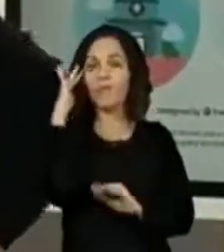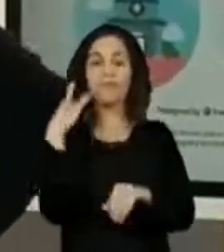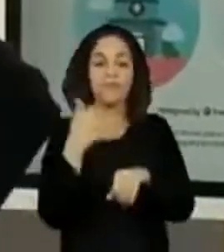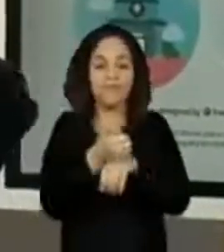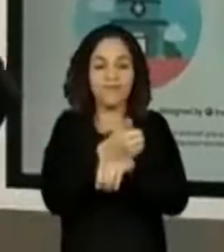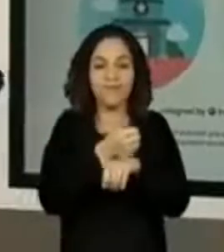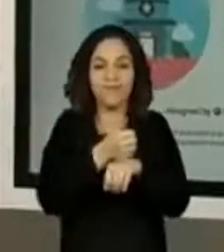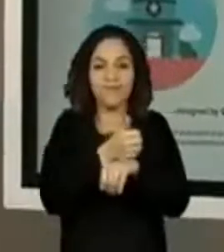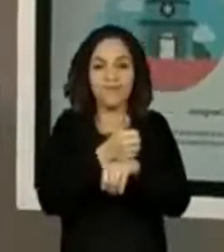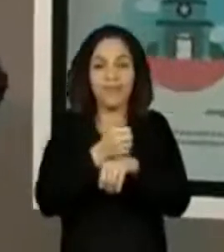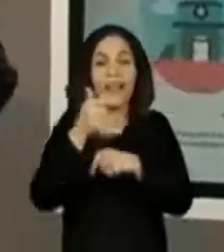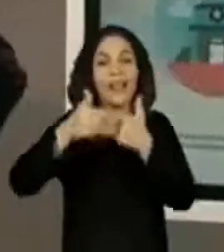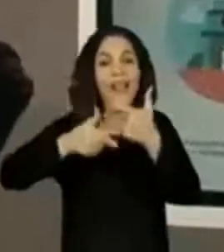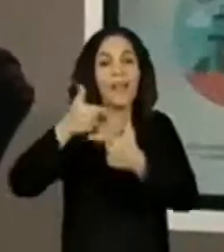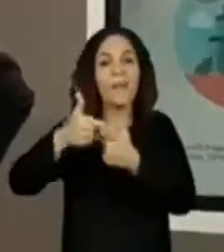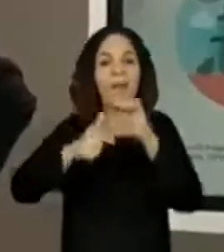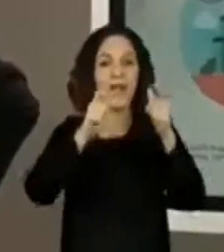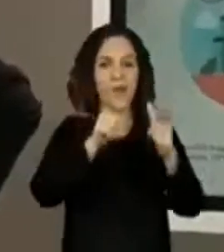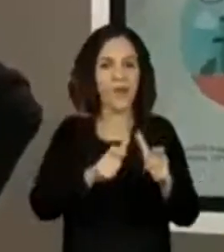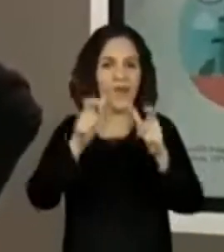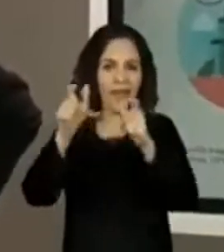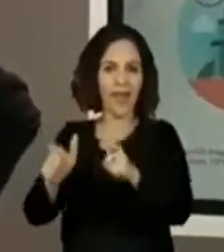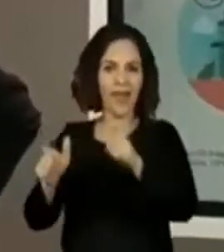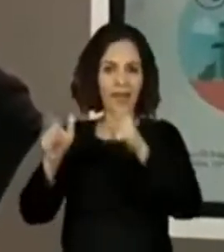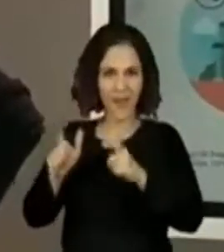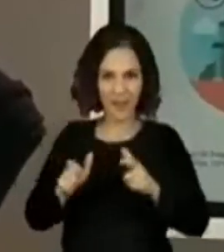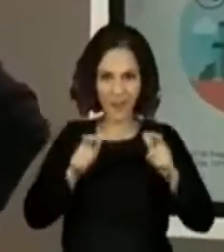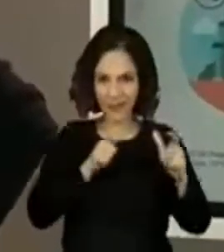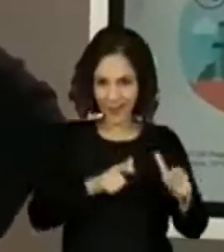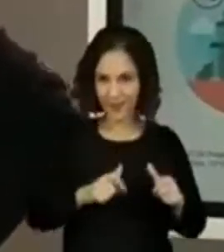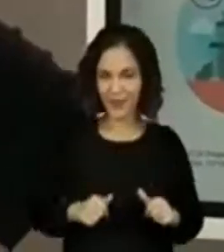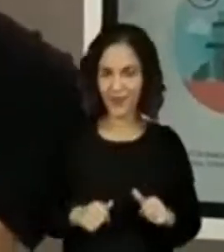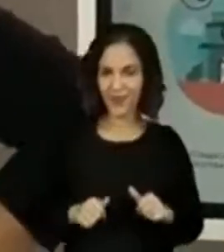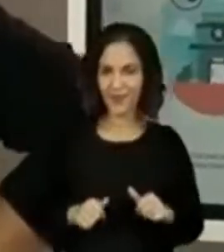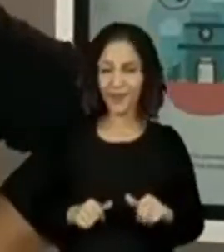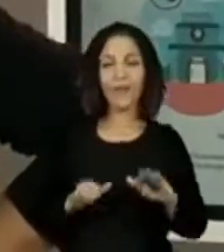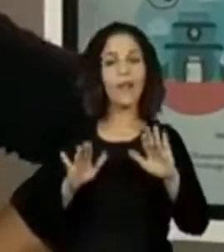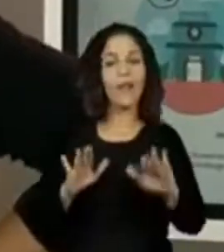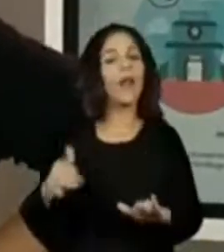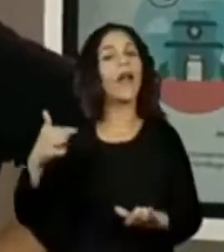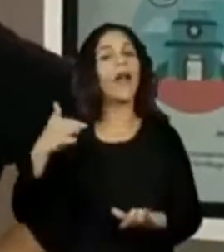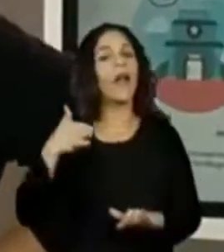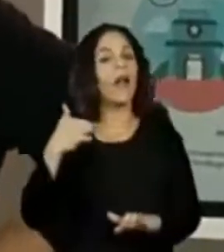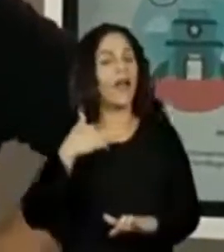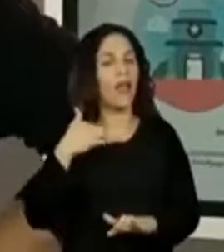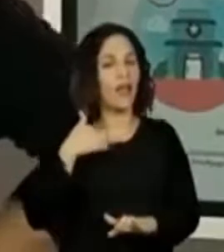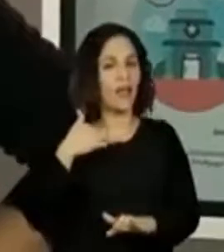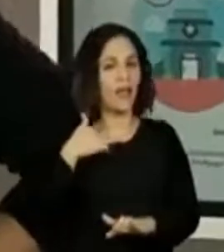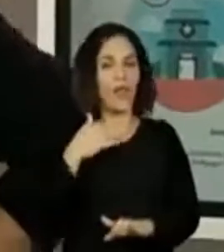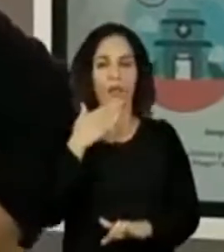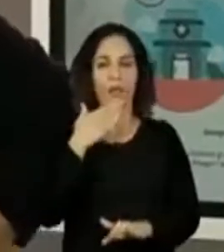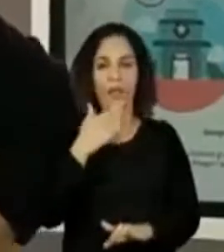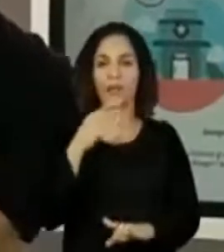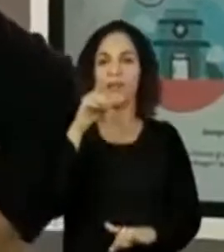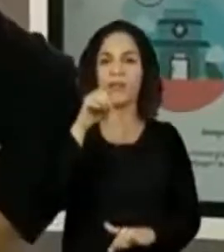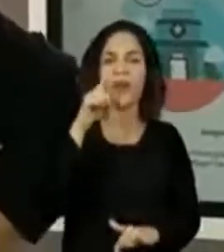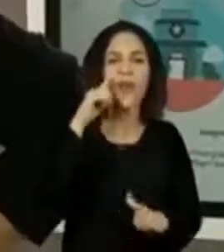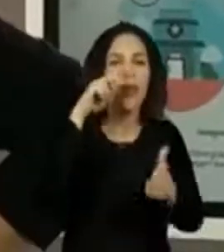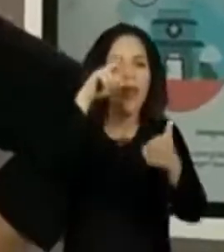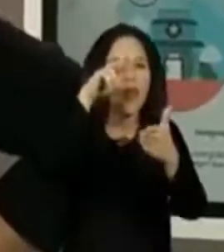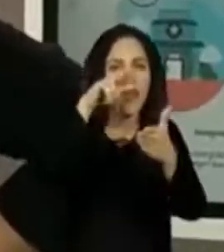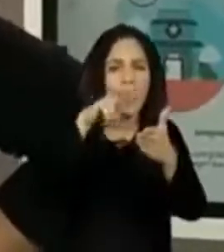trabalham nesses lugares de vivência. Você vai ler e vai me ajudar